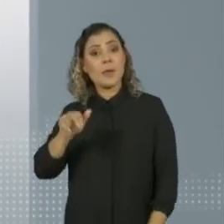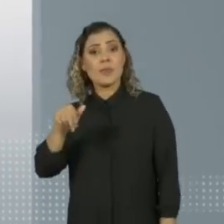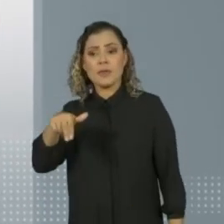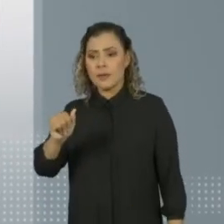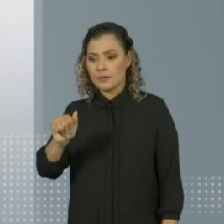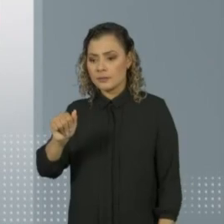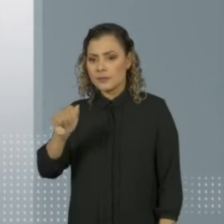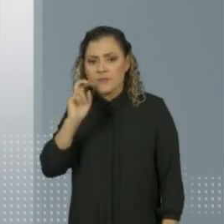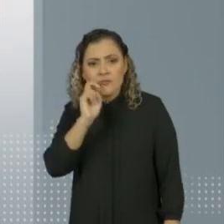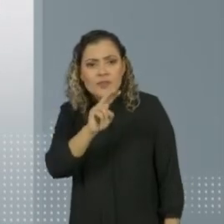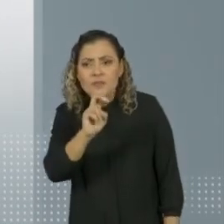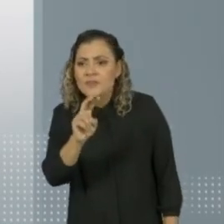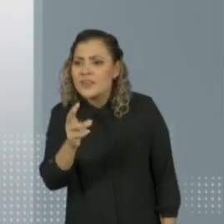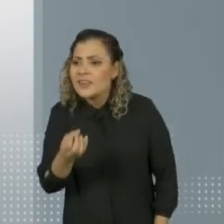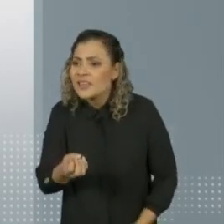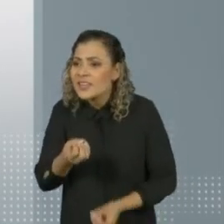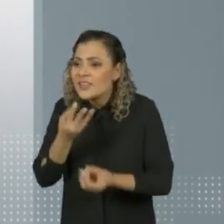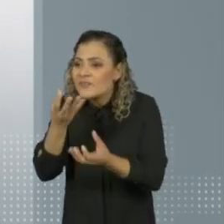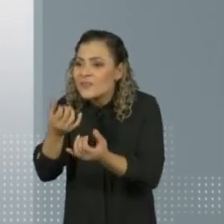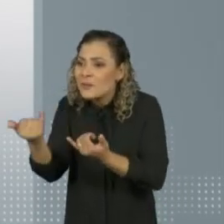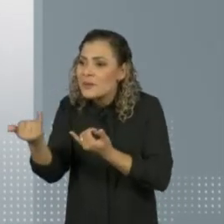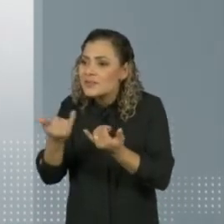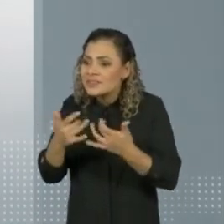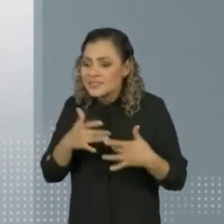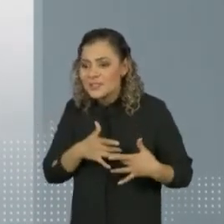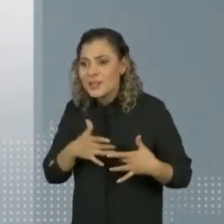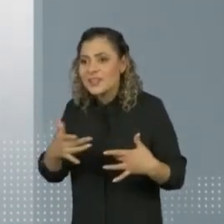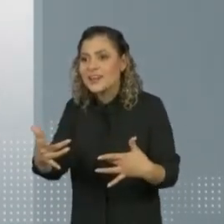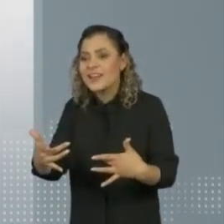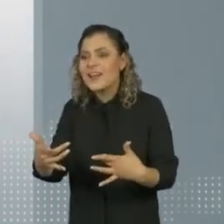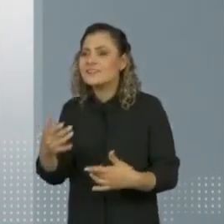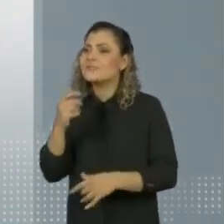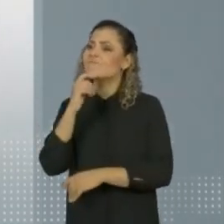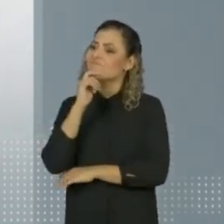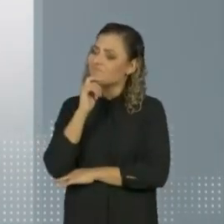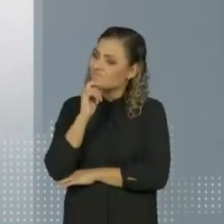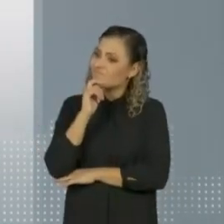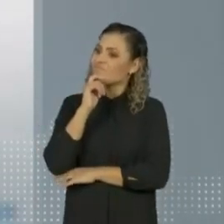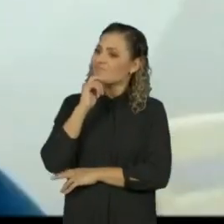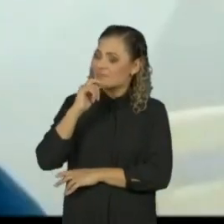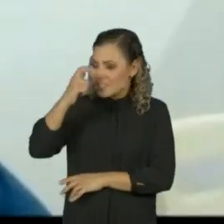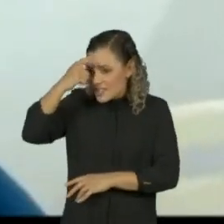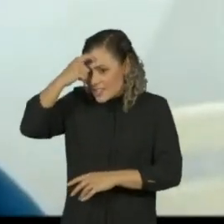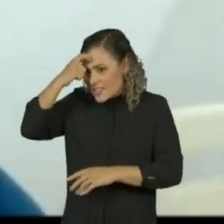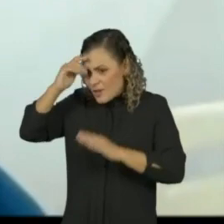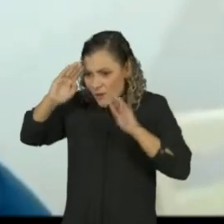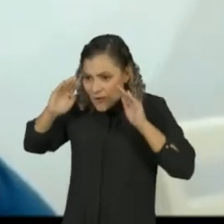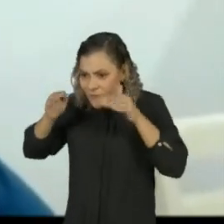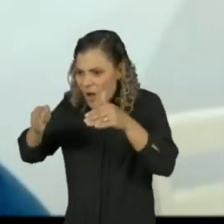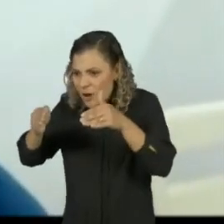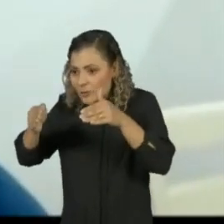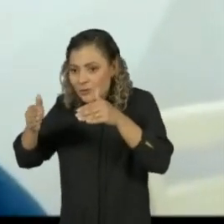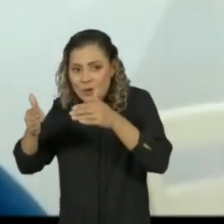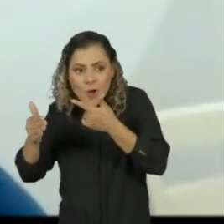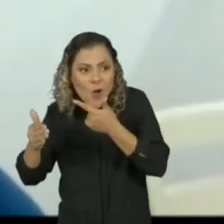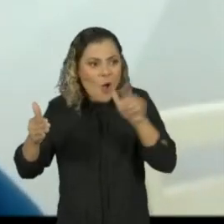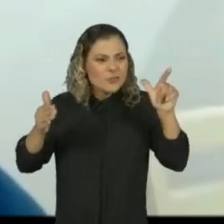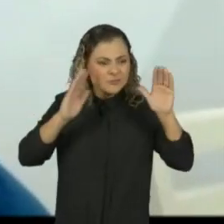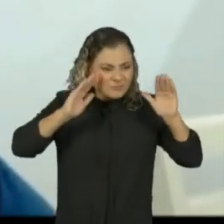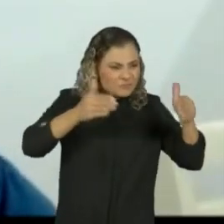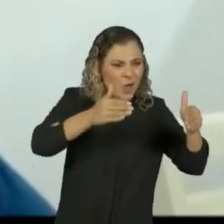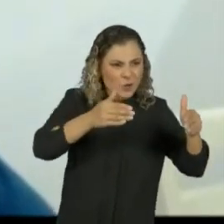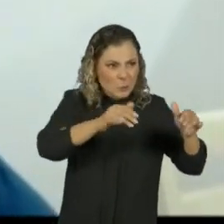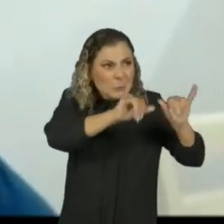olhar para as notícias que envolviam solidariedade, por exemplo, e a mudança de foco impactou até o condomínio.